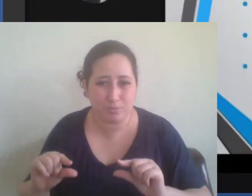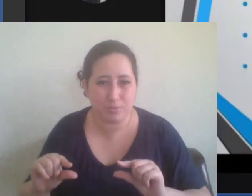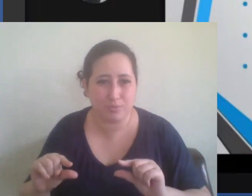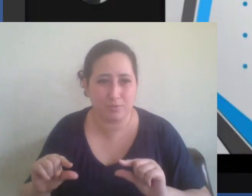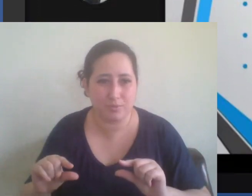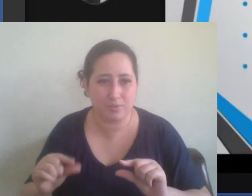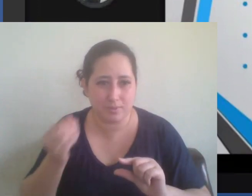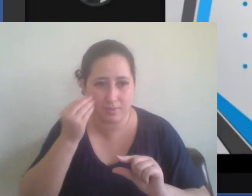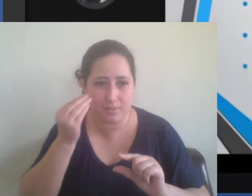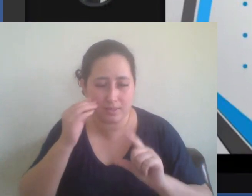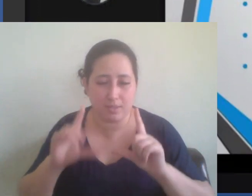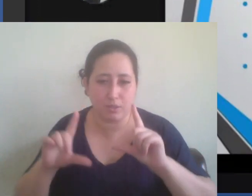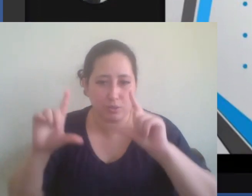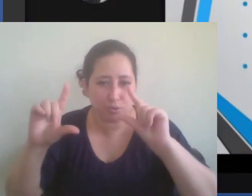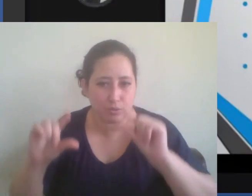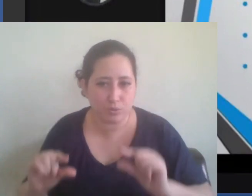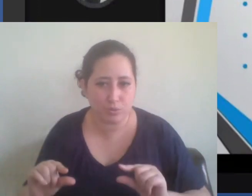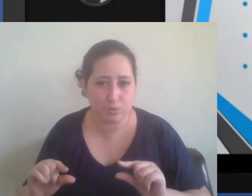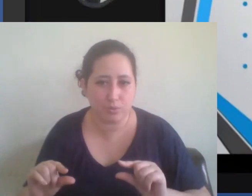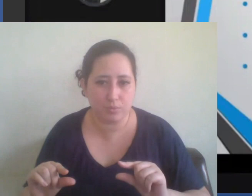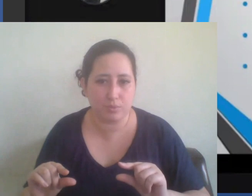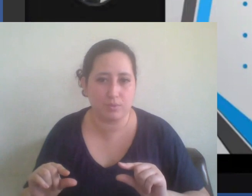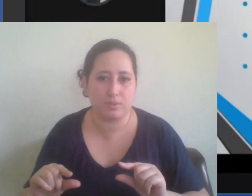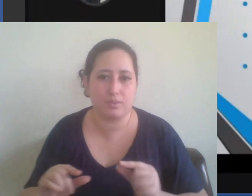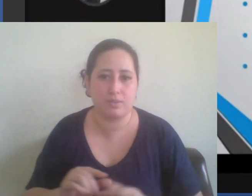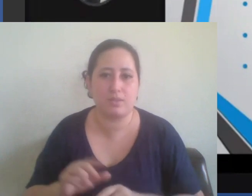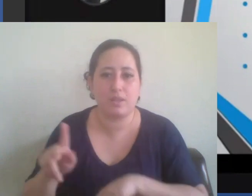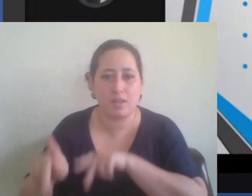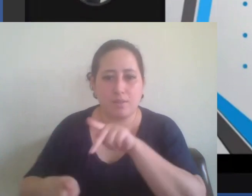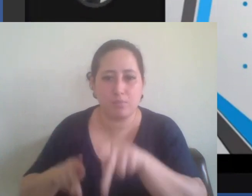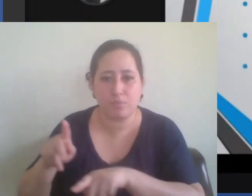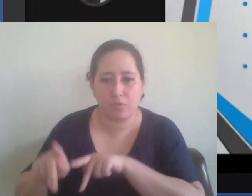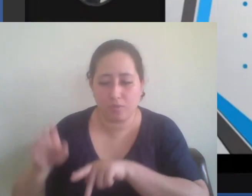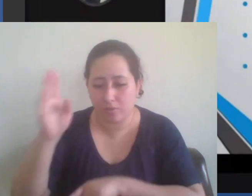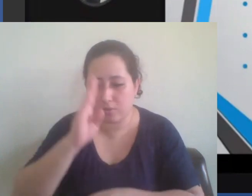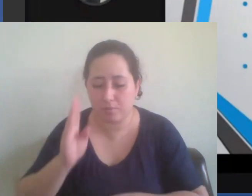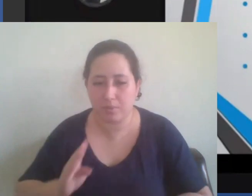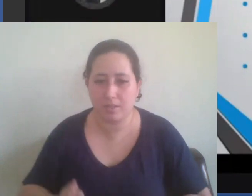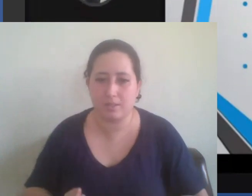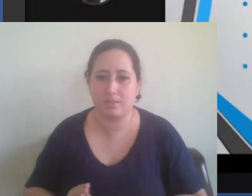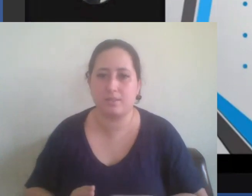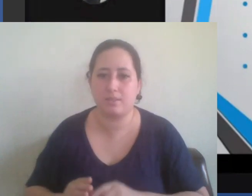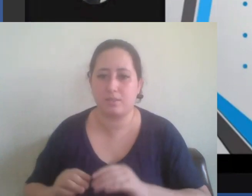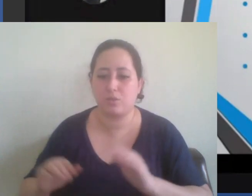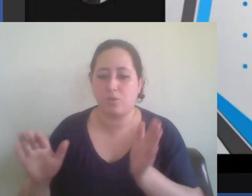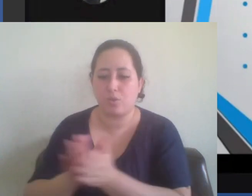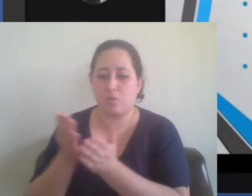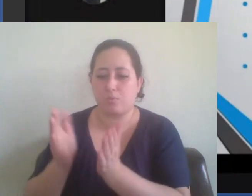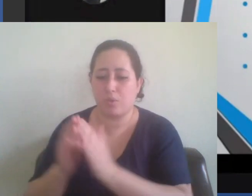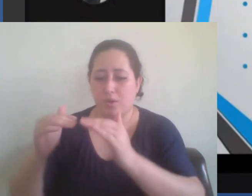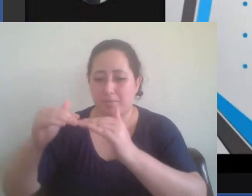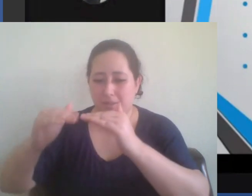a situação de uma parte da população brasileira abaixo da linha da pobreza